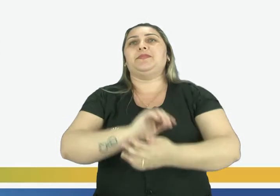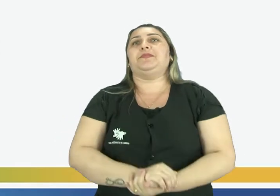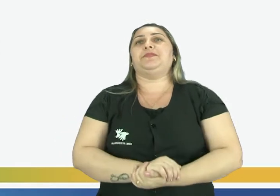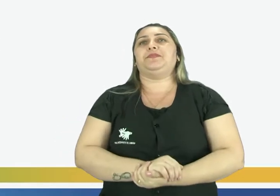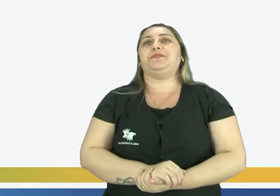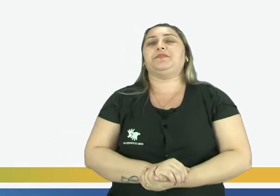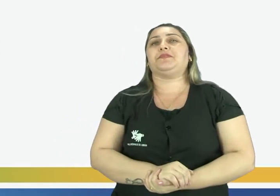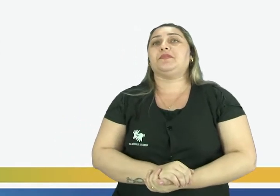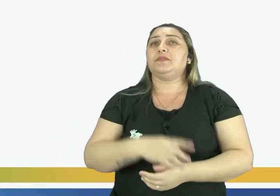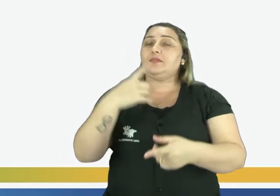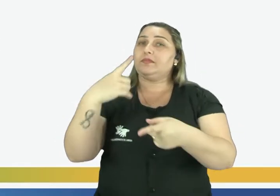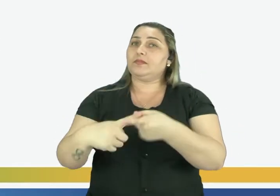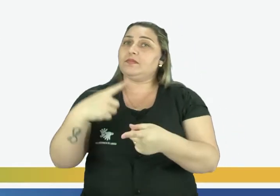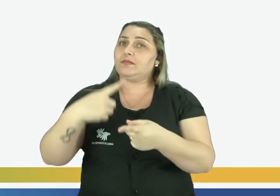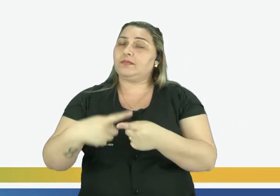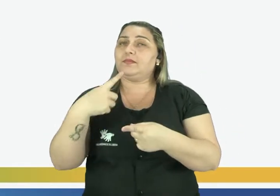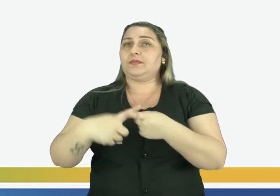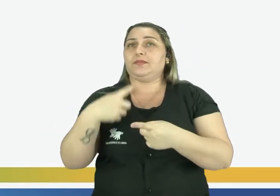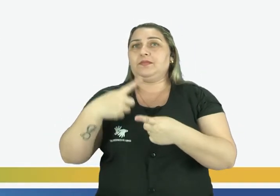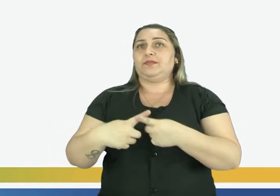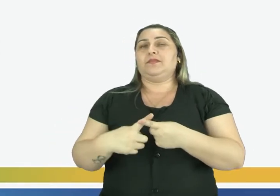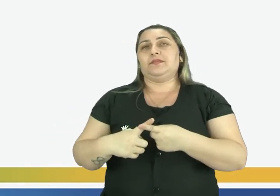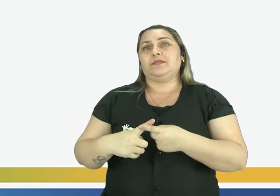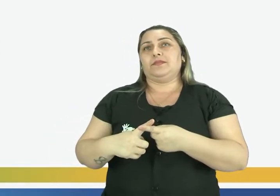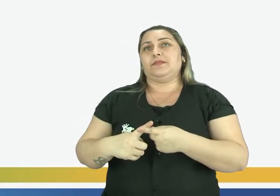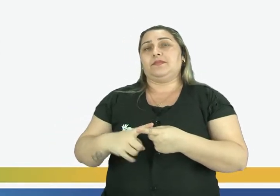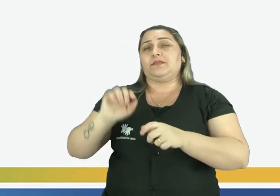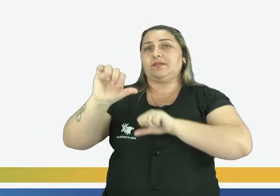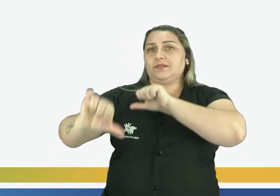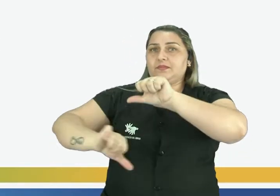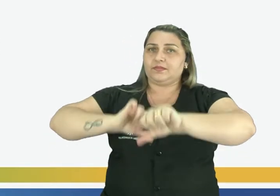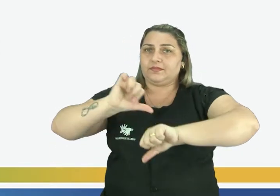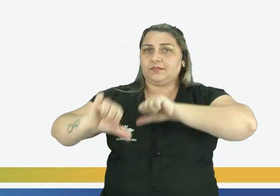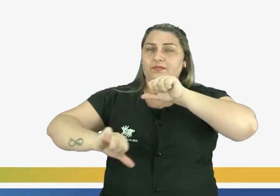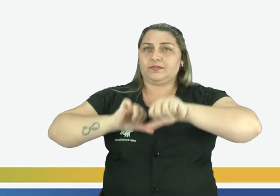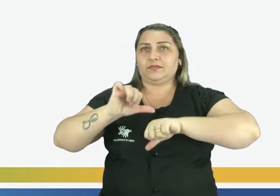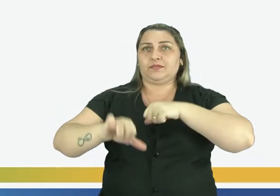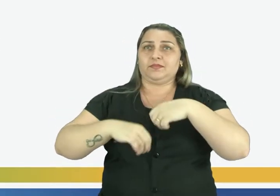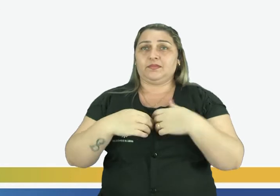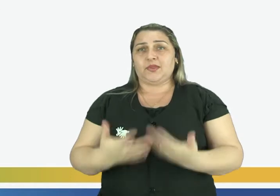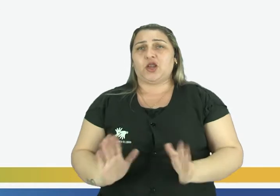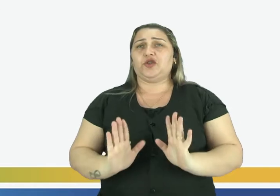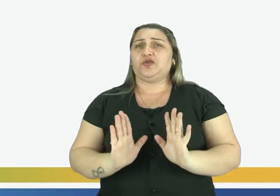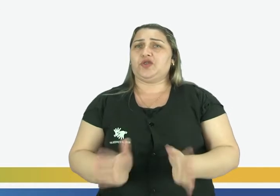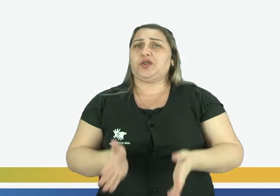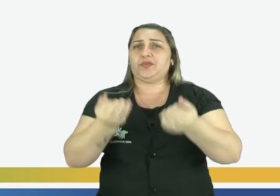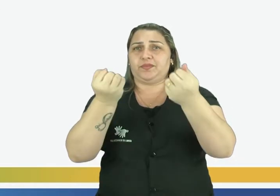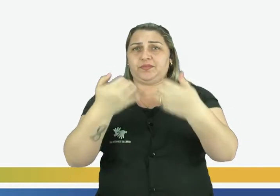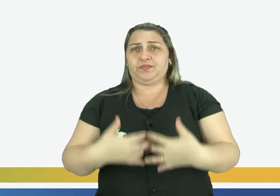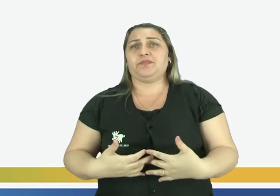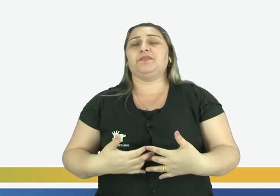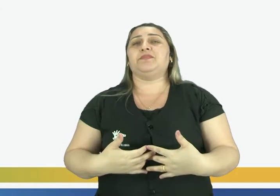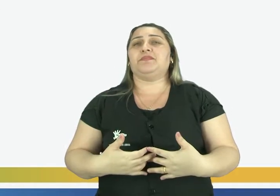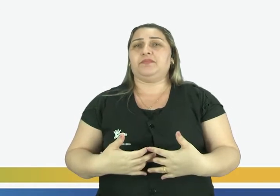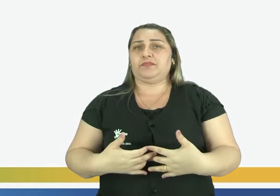Então, por que essas alterações foram feitas? Eu acabei de falar para vocês.